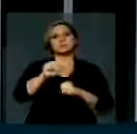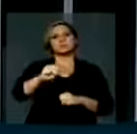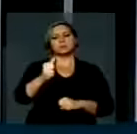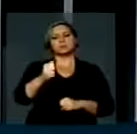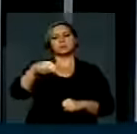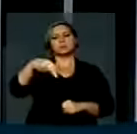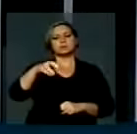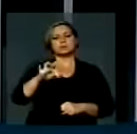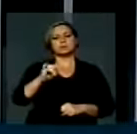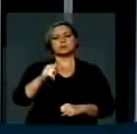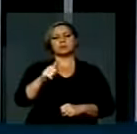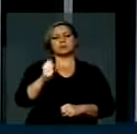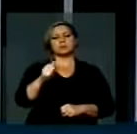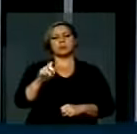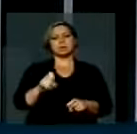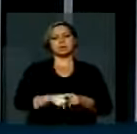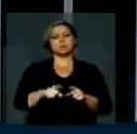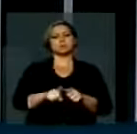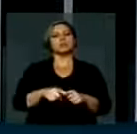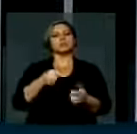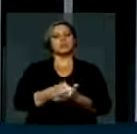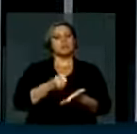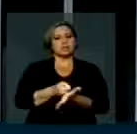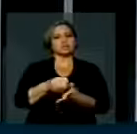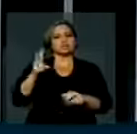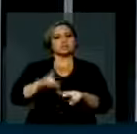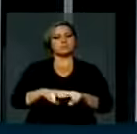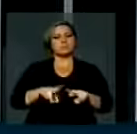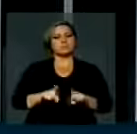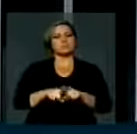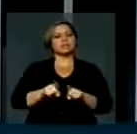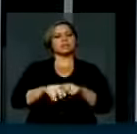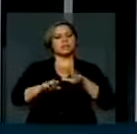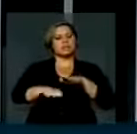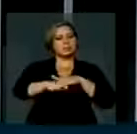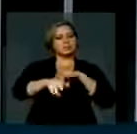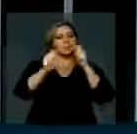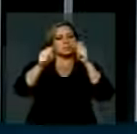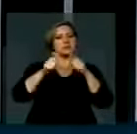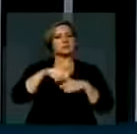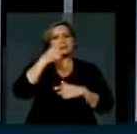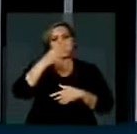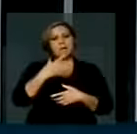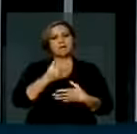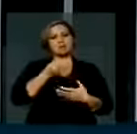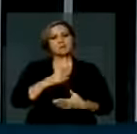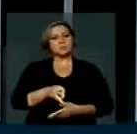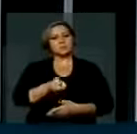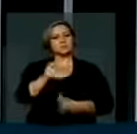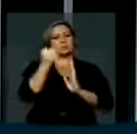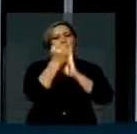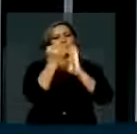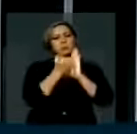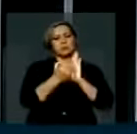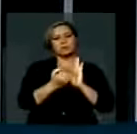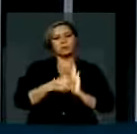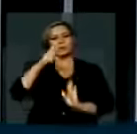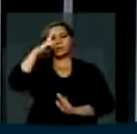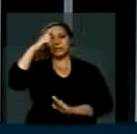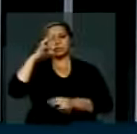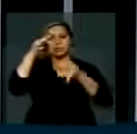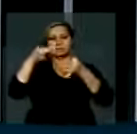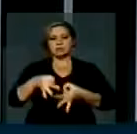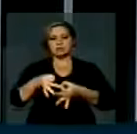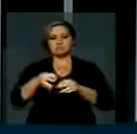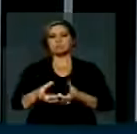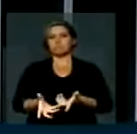sejam punidos e que as manifestações sejam bem-vindas e que prossigam sempre pautadas em ideias e